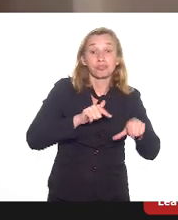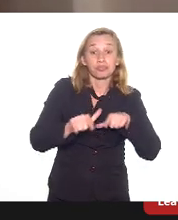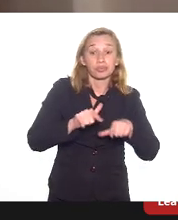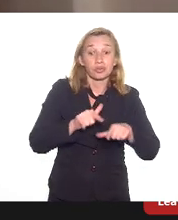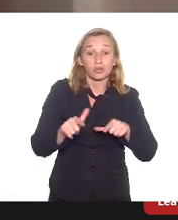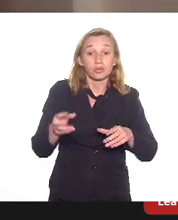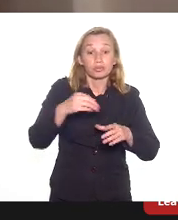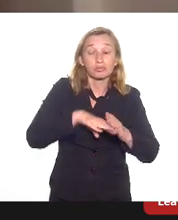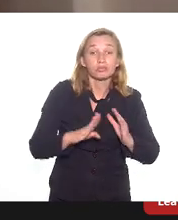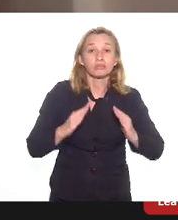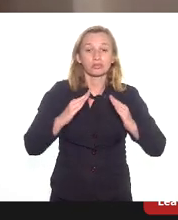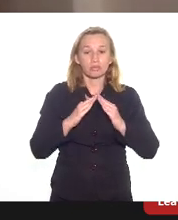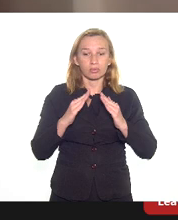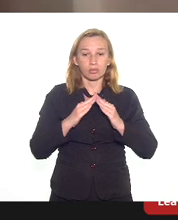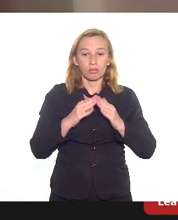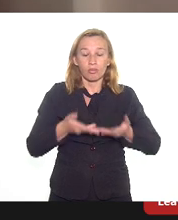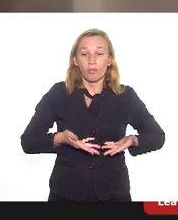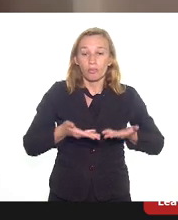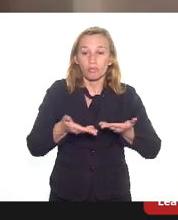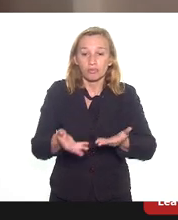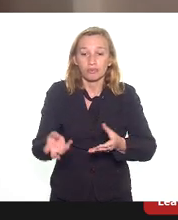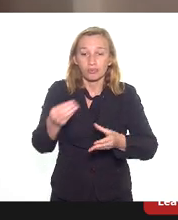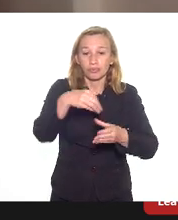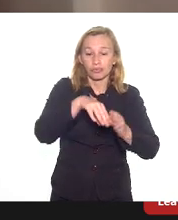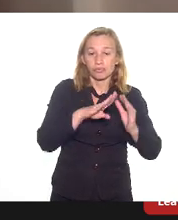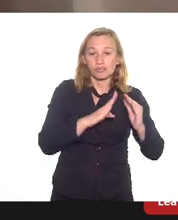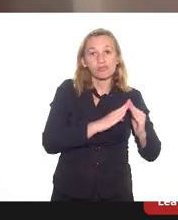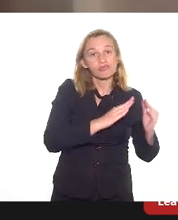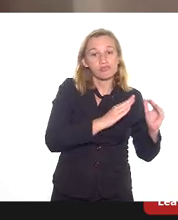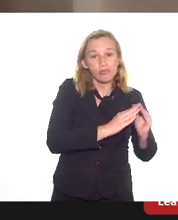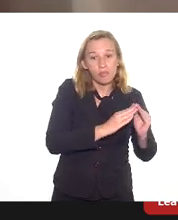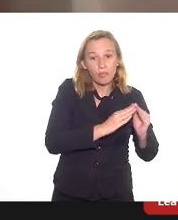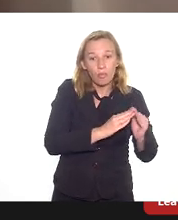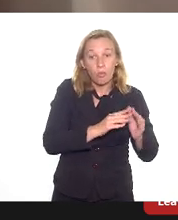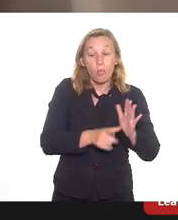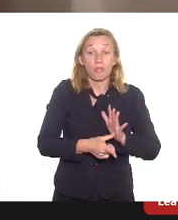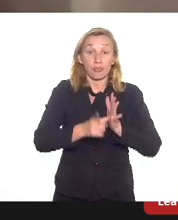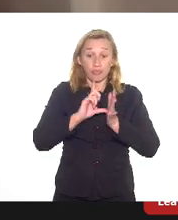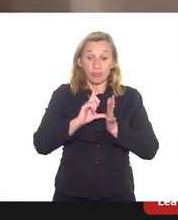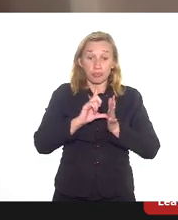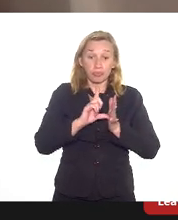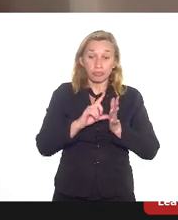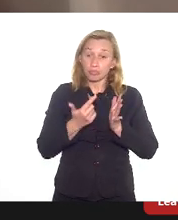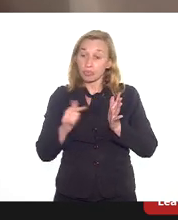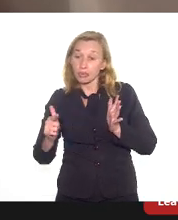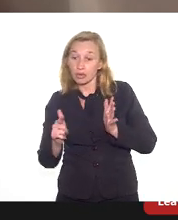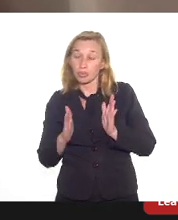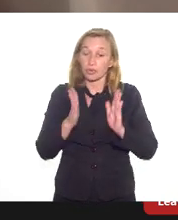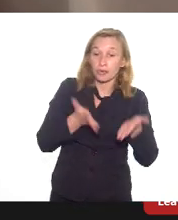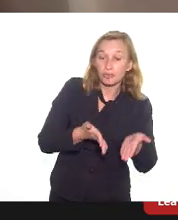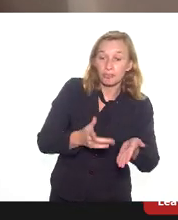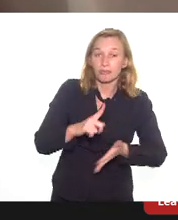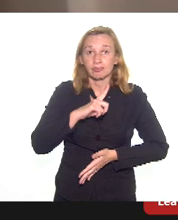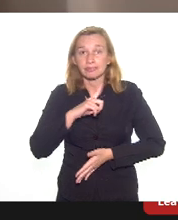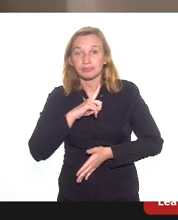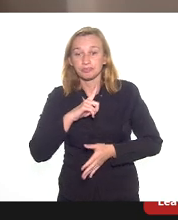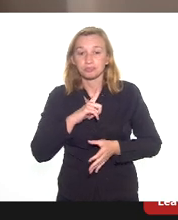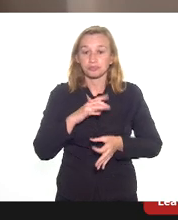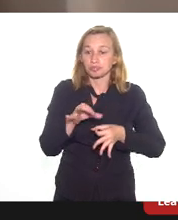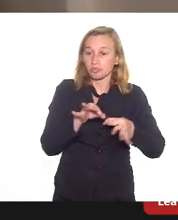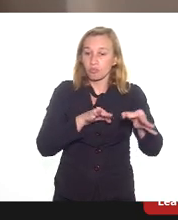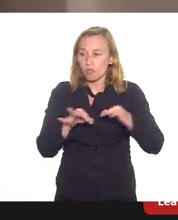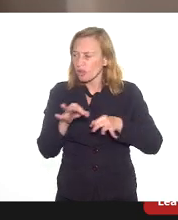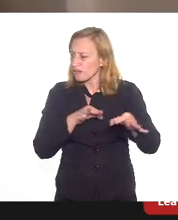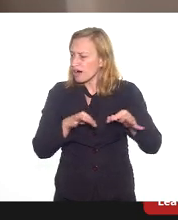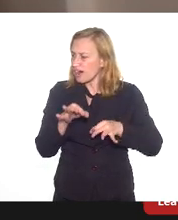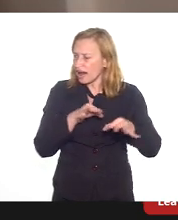domiciliares, empregados domésticos, do emprego doméstico que antes não estava, a gente vai ter que fazer uma depuração, se a gente